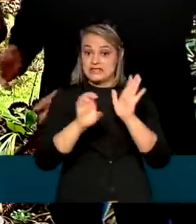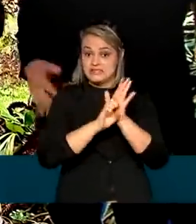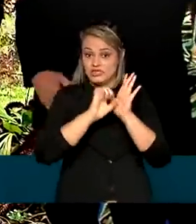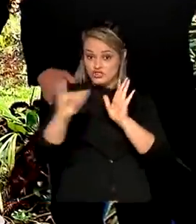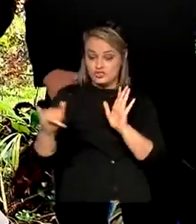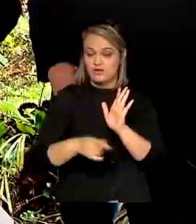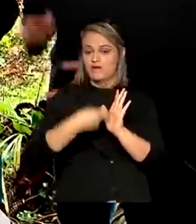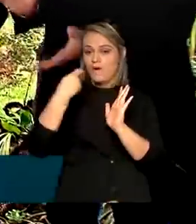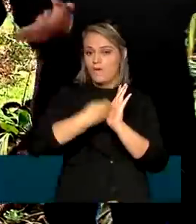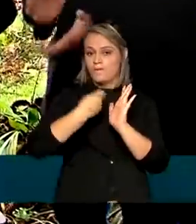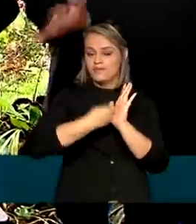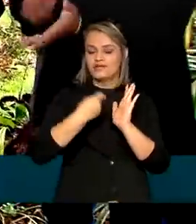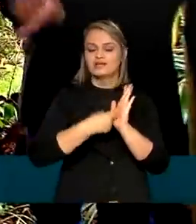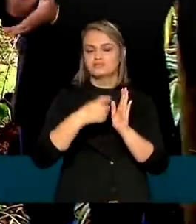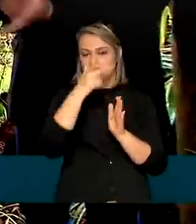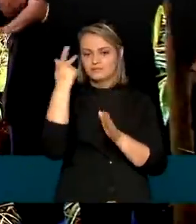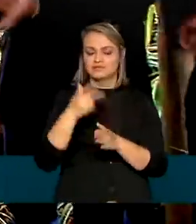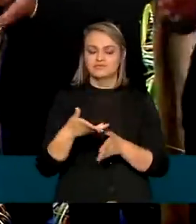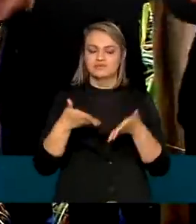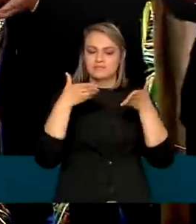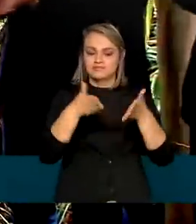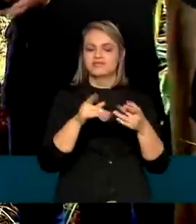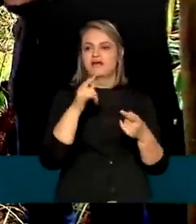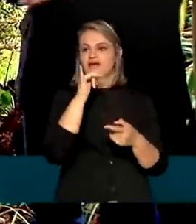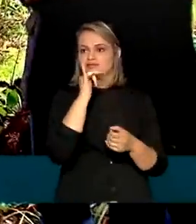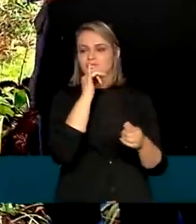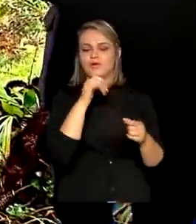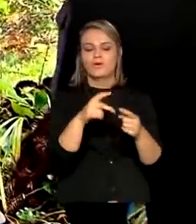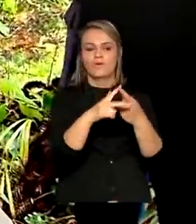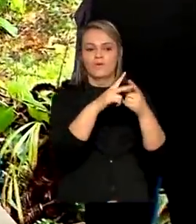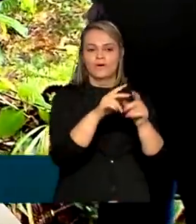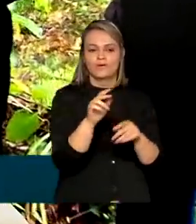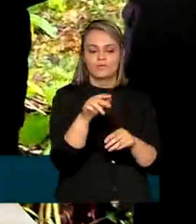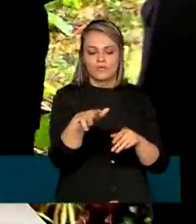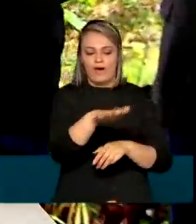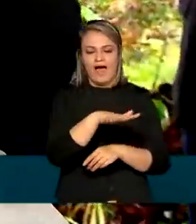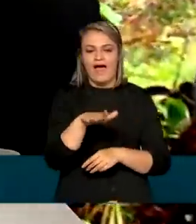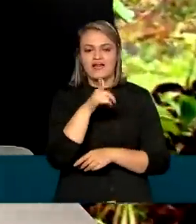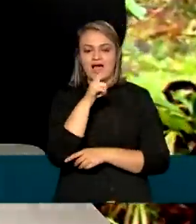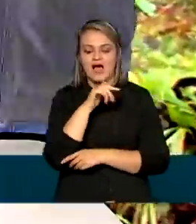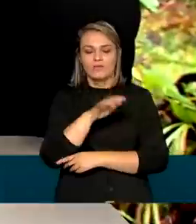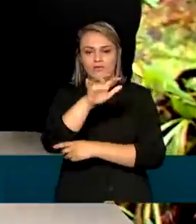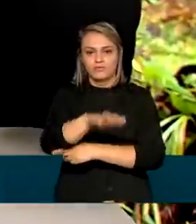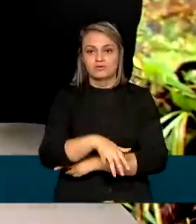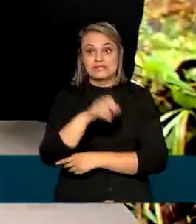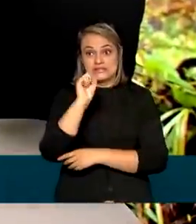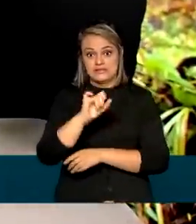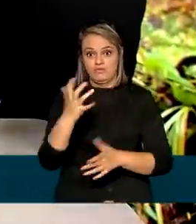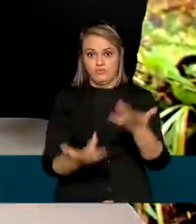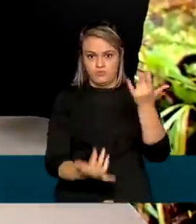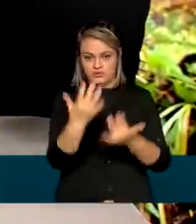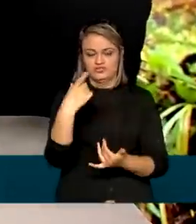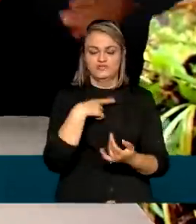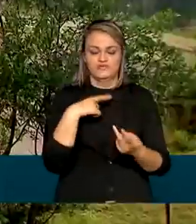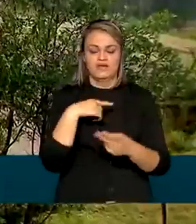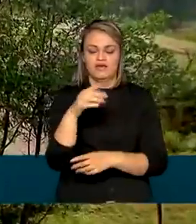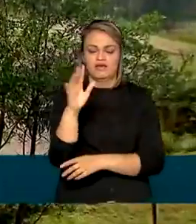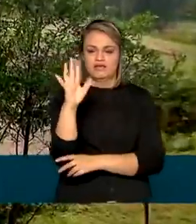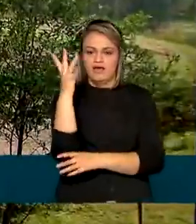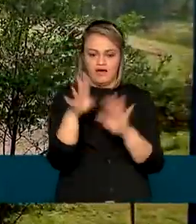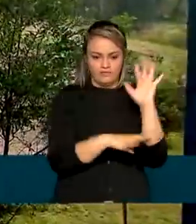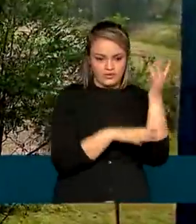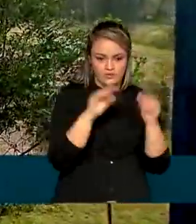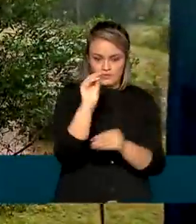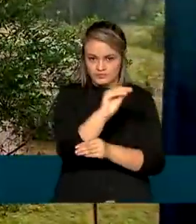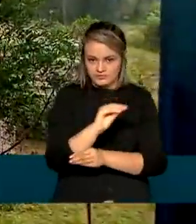estabelece obrigações para os investidores, como a manutenção de uma brigada de incêndio e monitoramento das espécies da mata. A